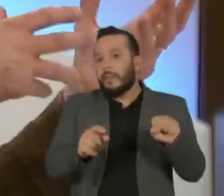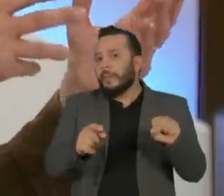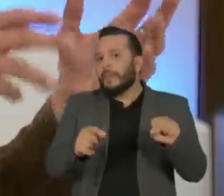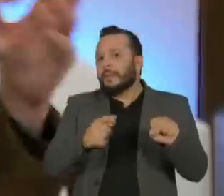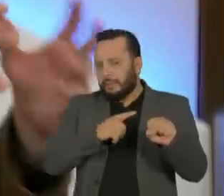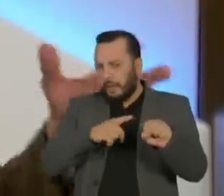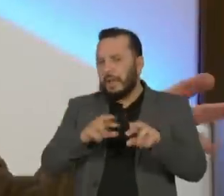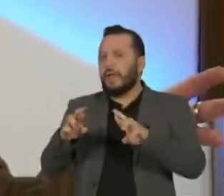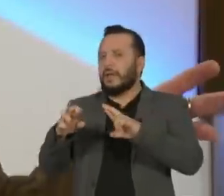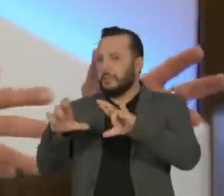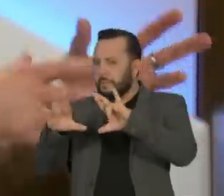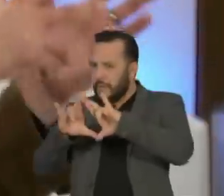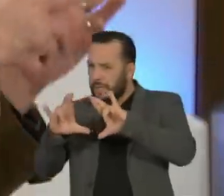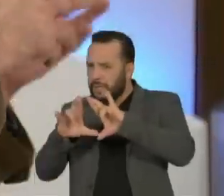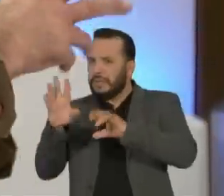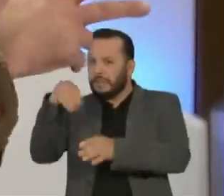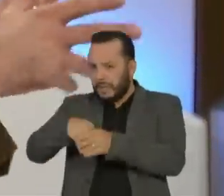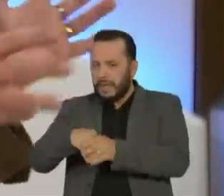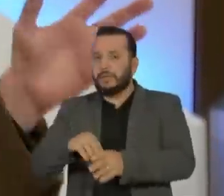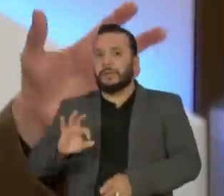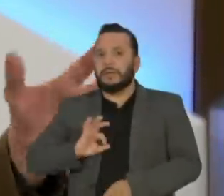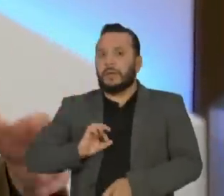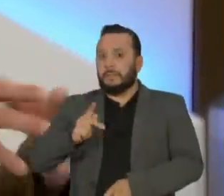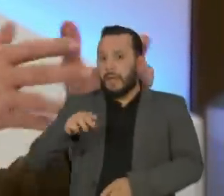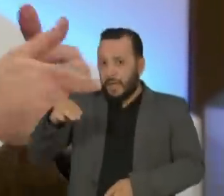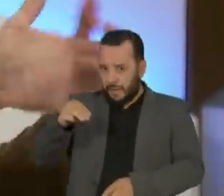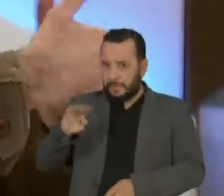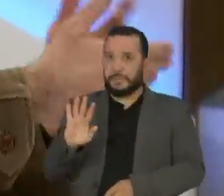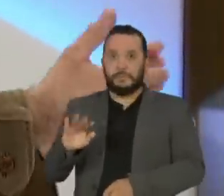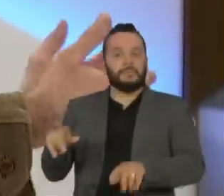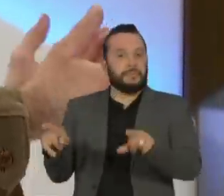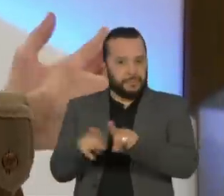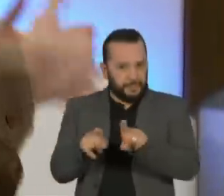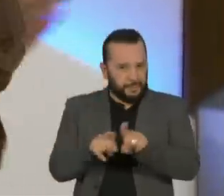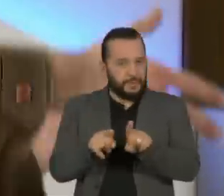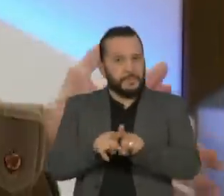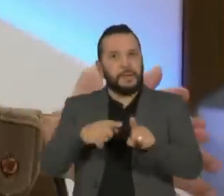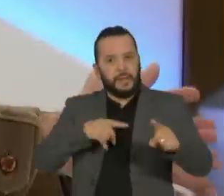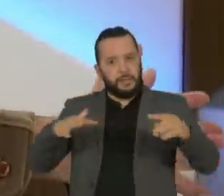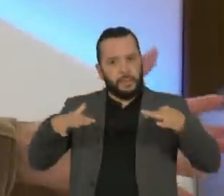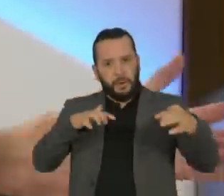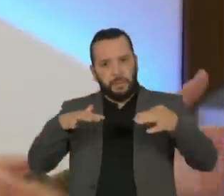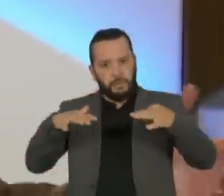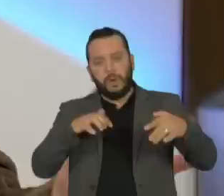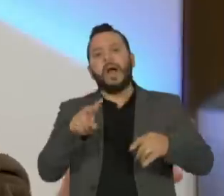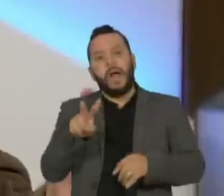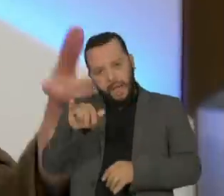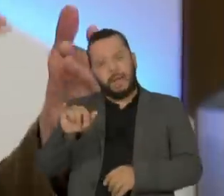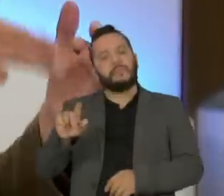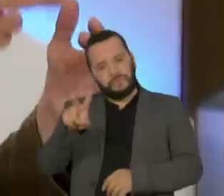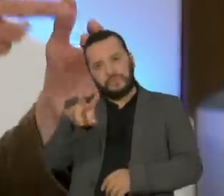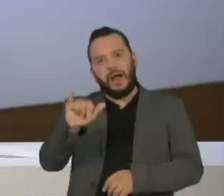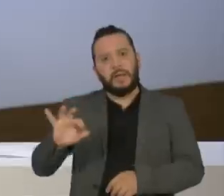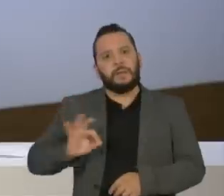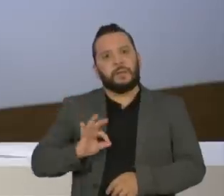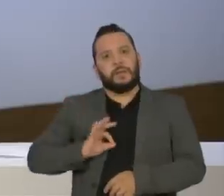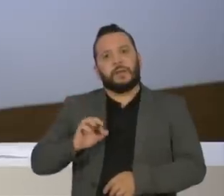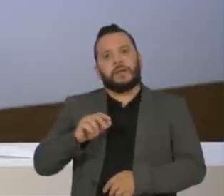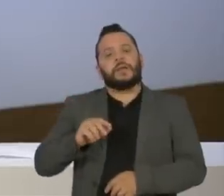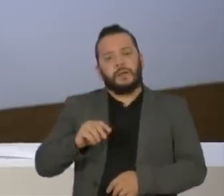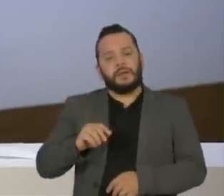milícia é na polícia militar e o confronto que a rota de colisão será com a polícia militar e nós tivemos